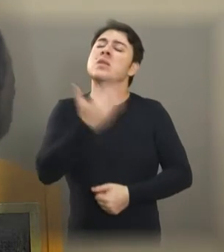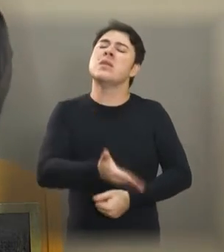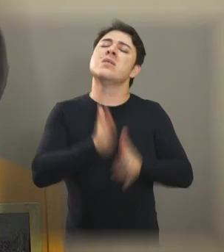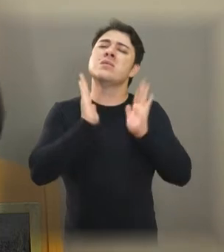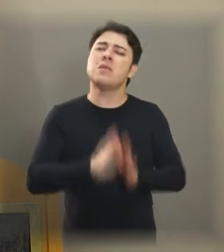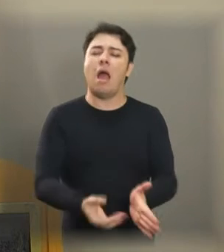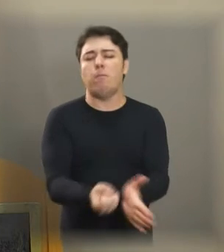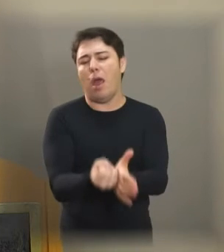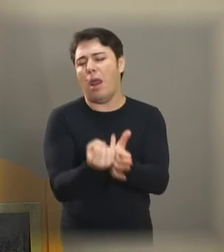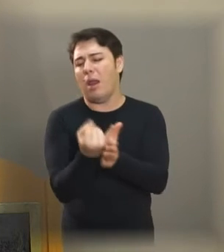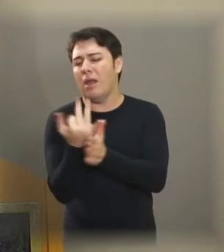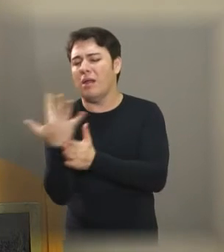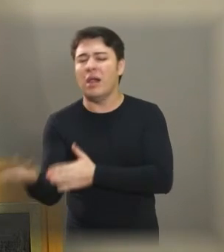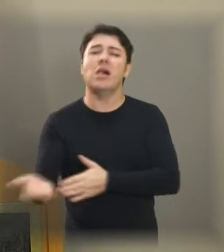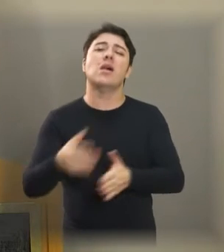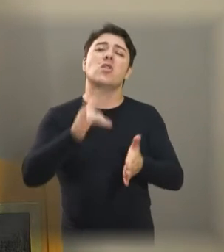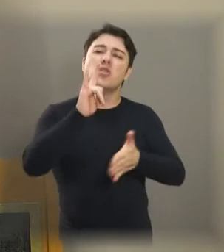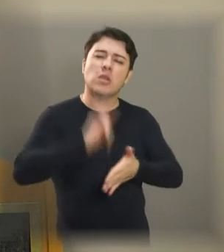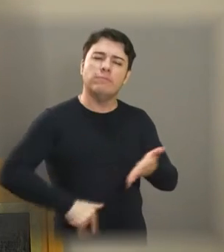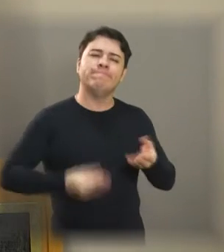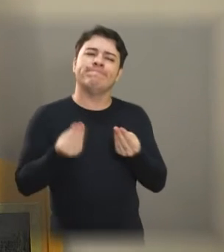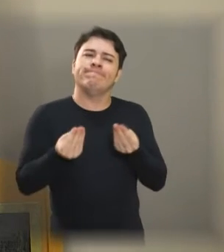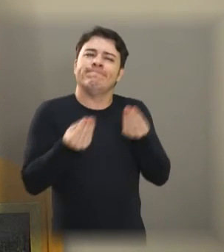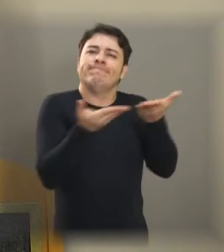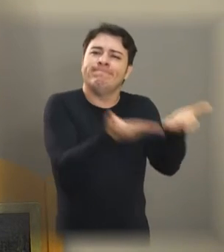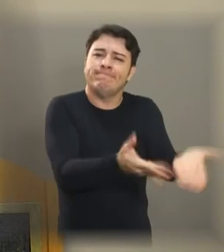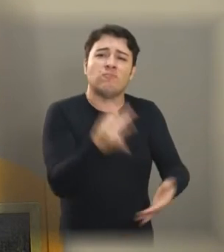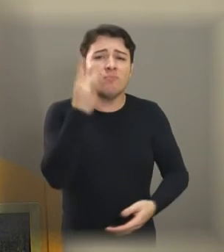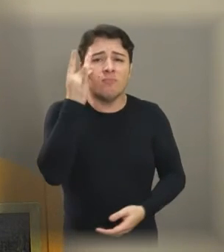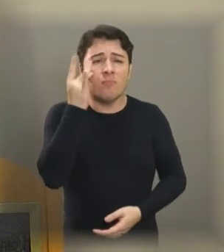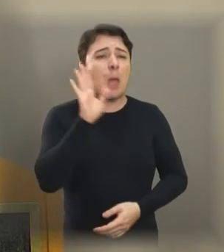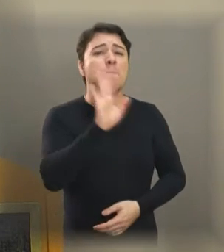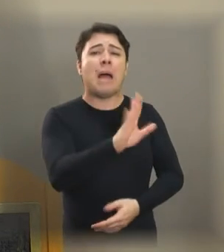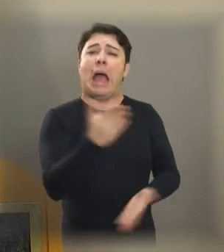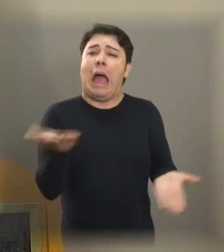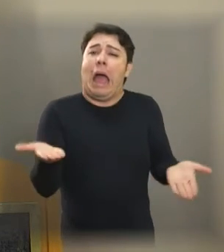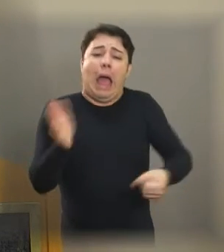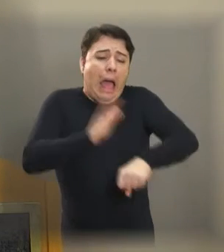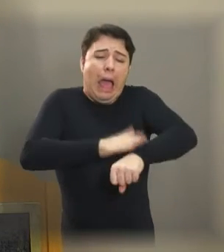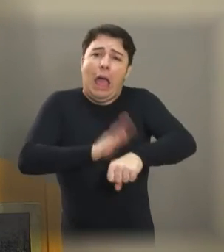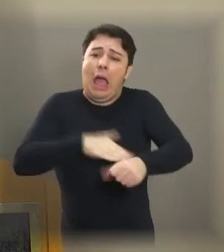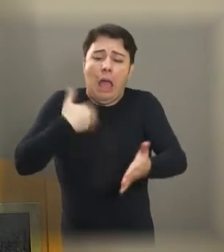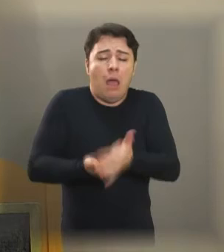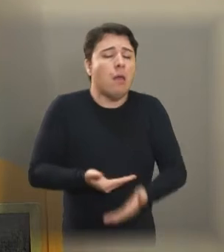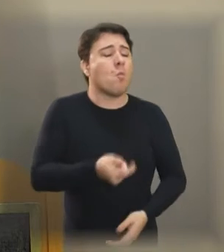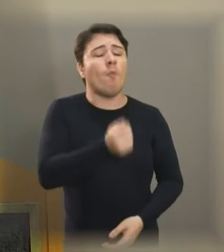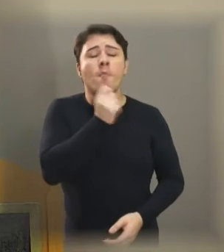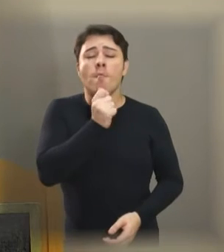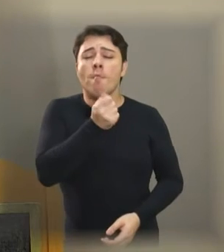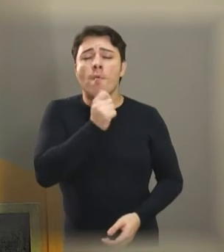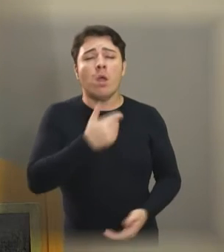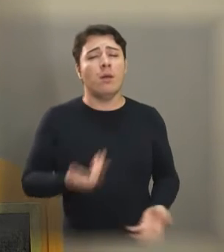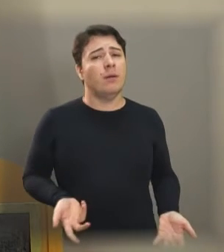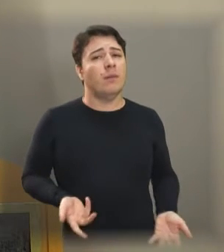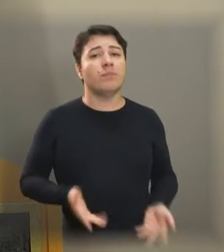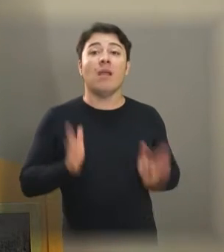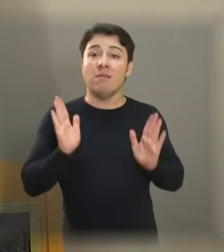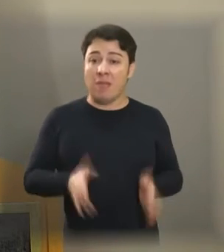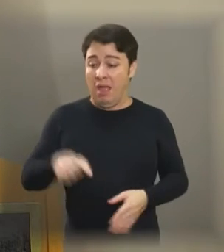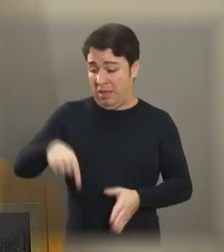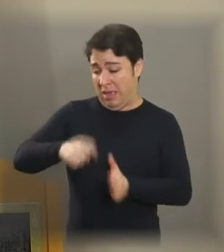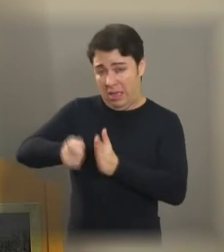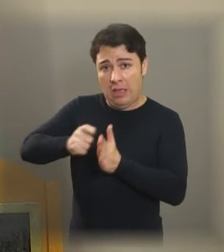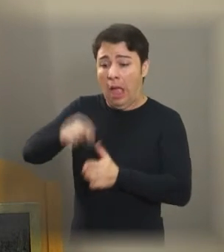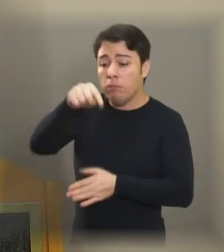vezes, já levei o ofício em mãos e até agora não teve solução. É duro uma situação dessa aí. Tem vários pontos da cidade,